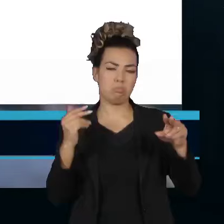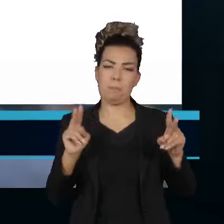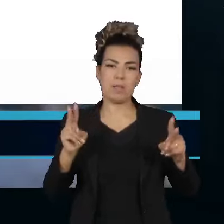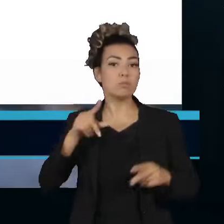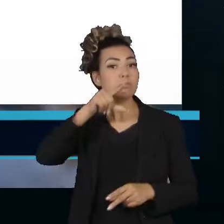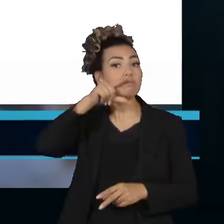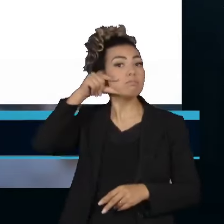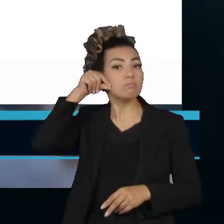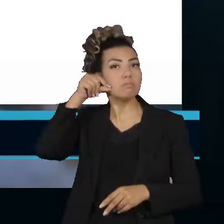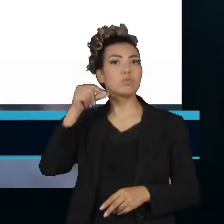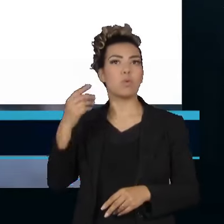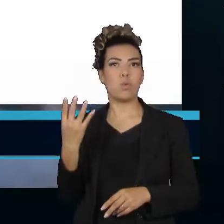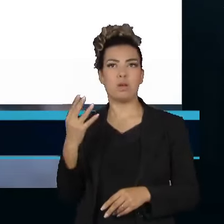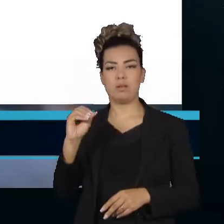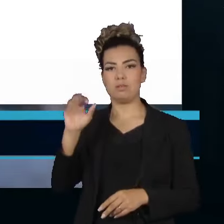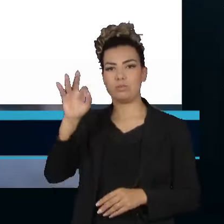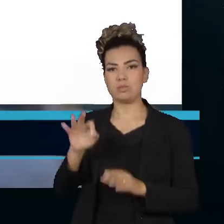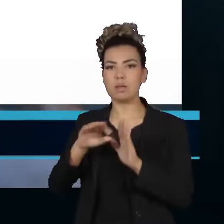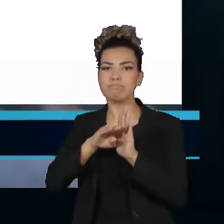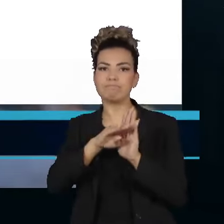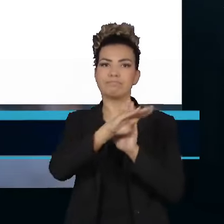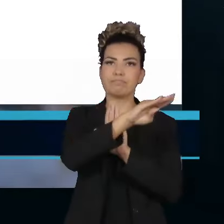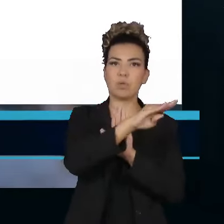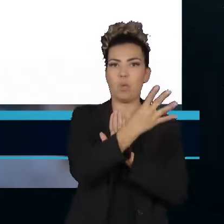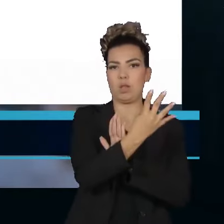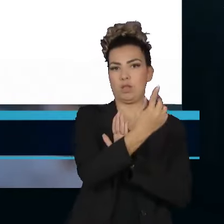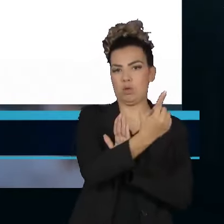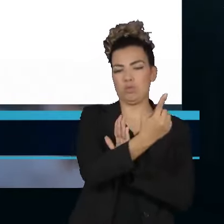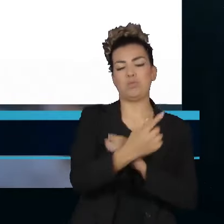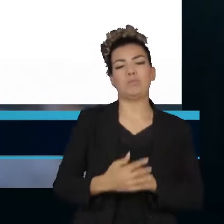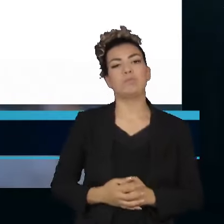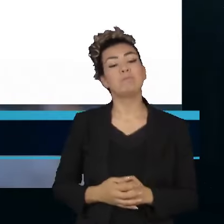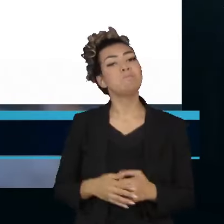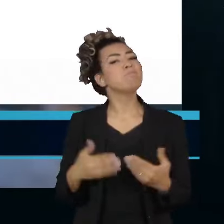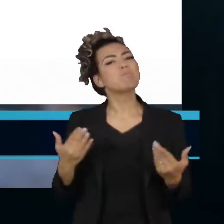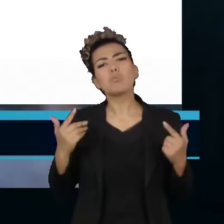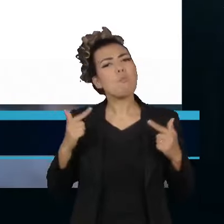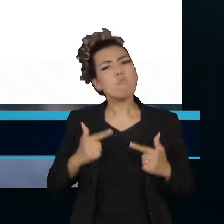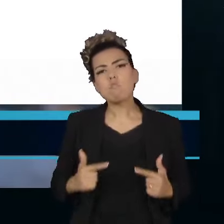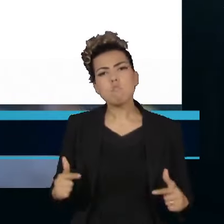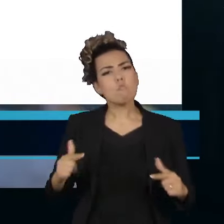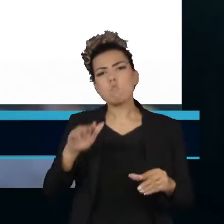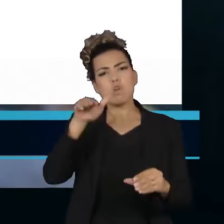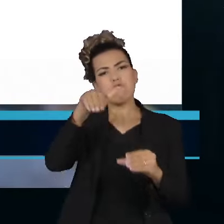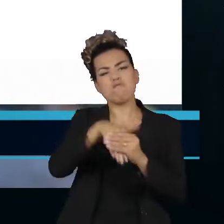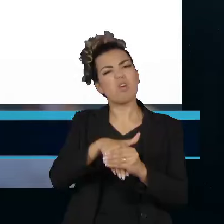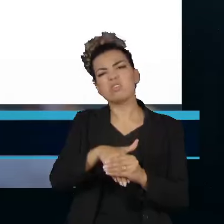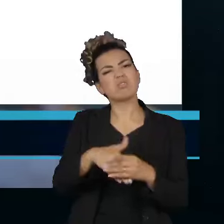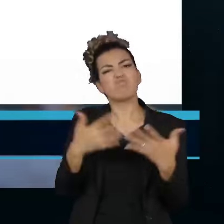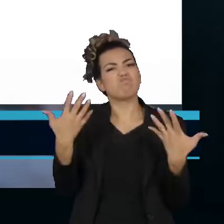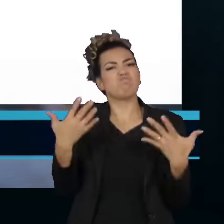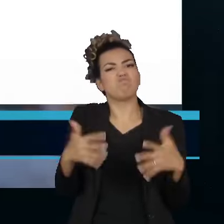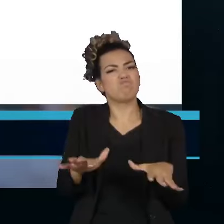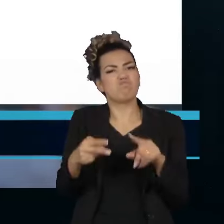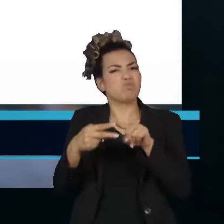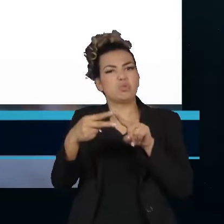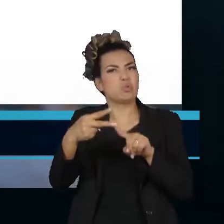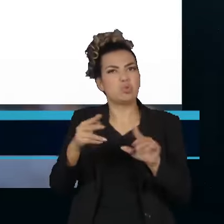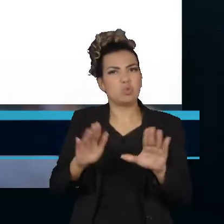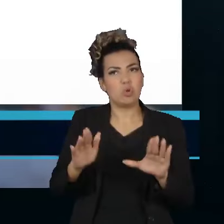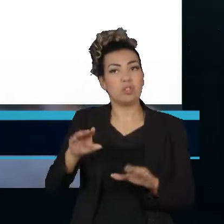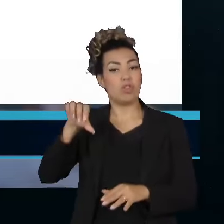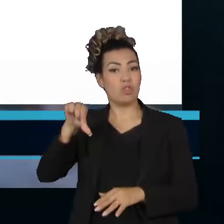40% para 41%. O percentual de brancos, nulos e eleitores que não votam em nenhum dos dois passou de 9% para